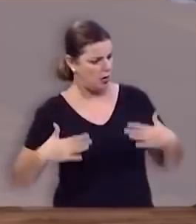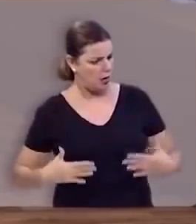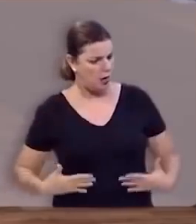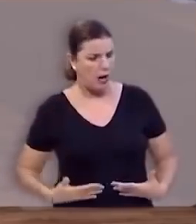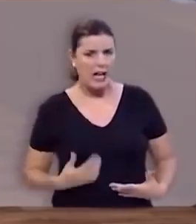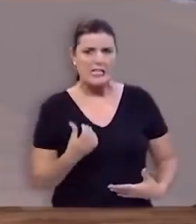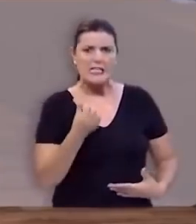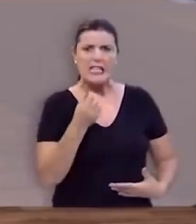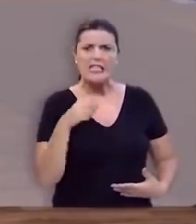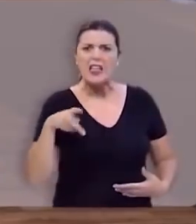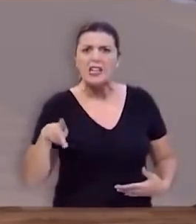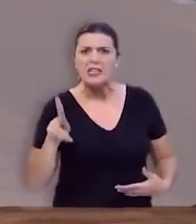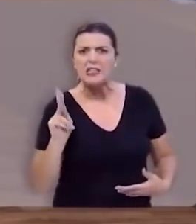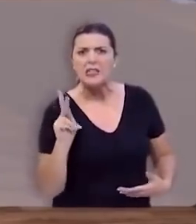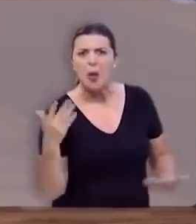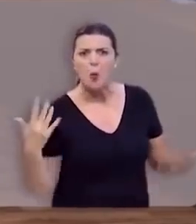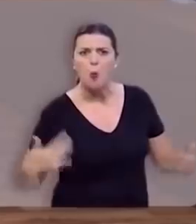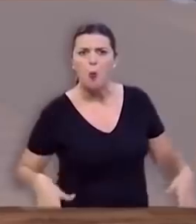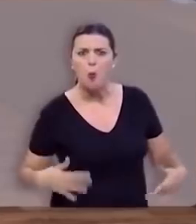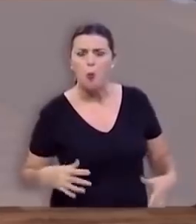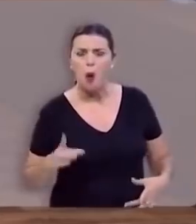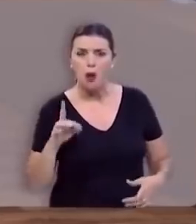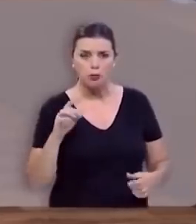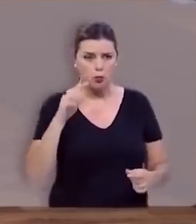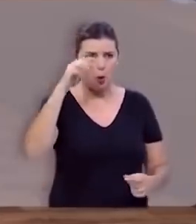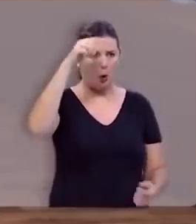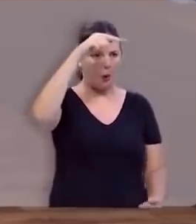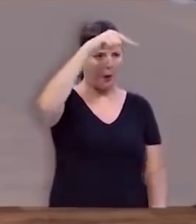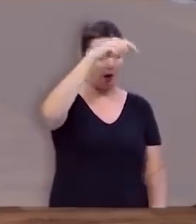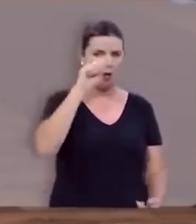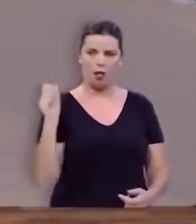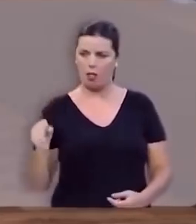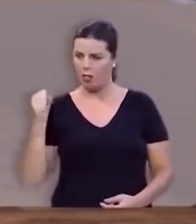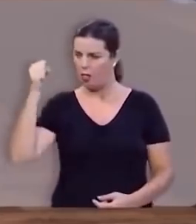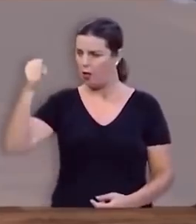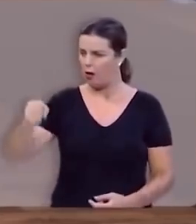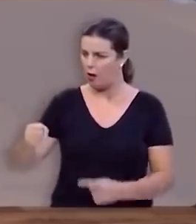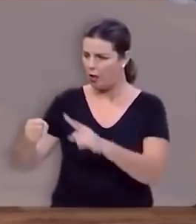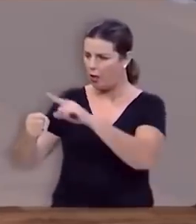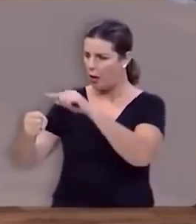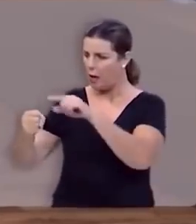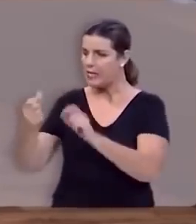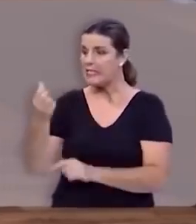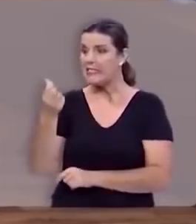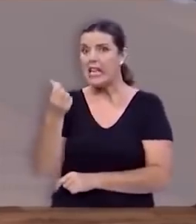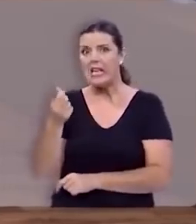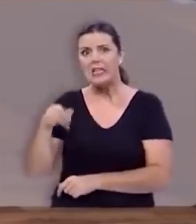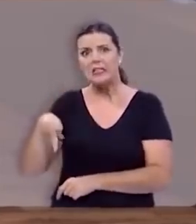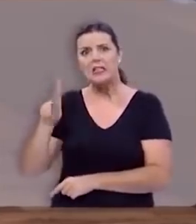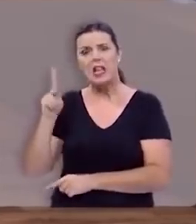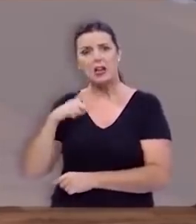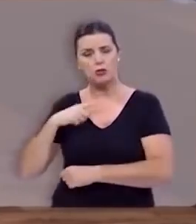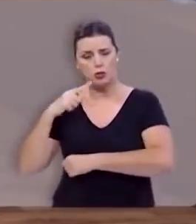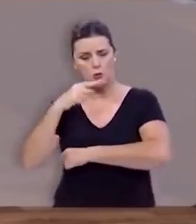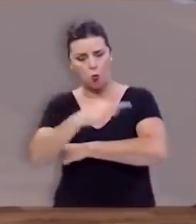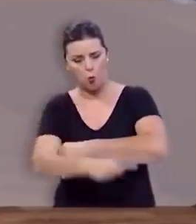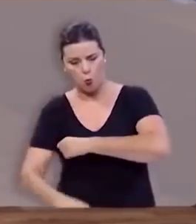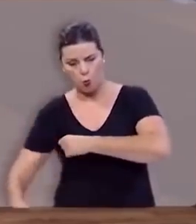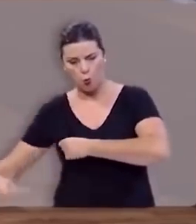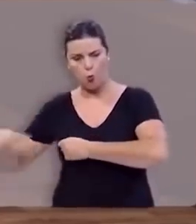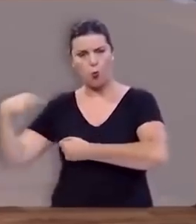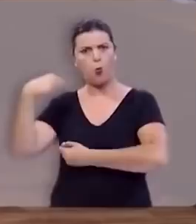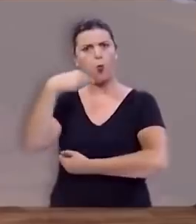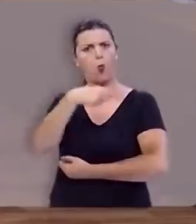quilos. Apenas a ponta da sua lança pesava 6 quilos. Tinha diante dele um escudeiro.